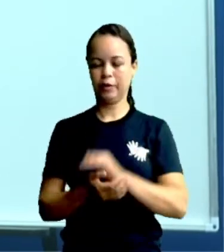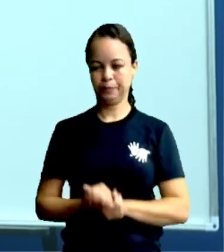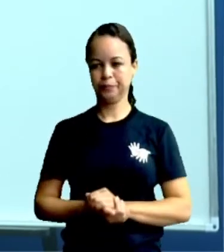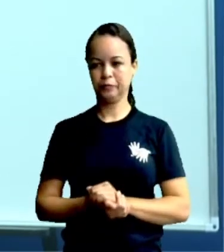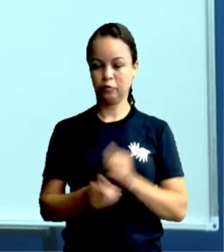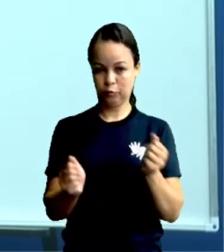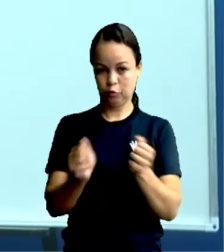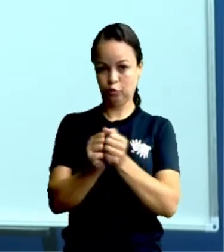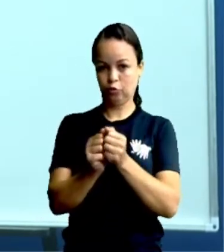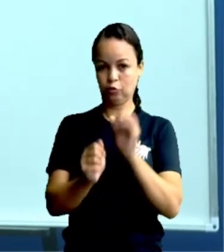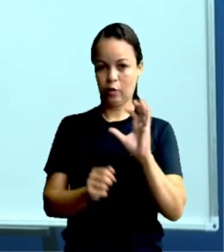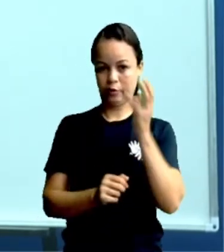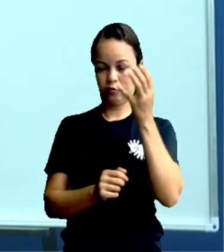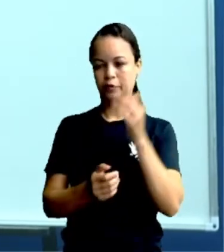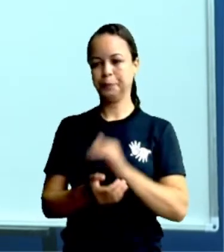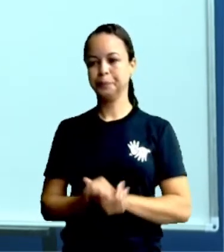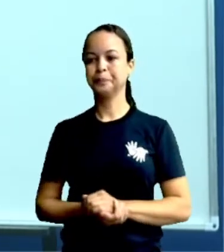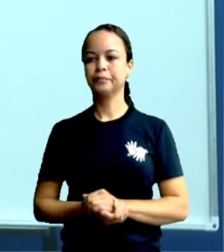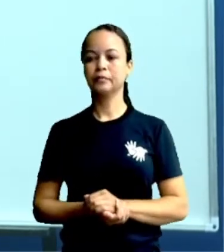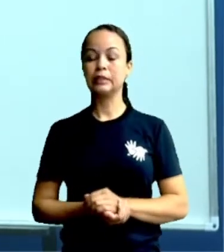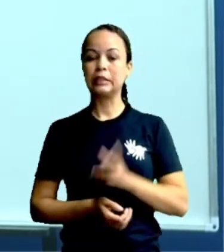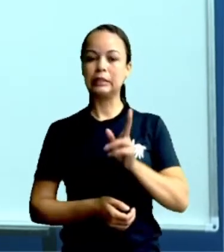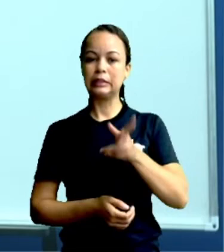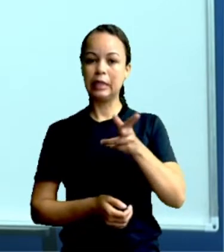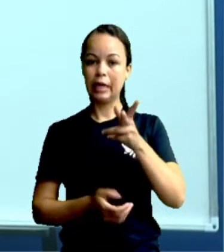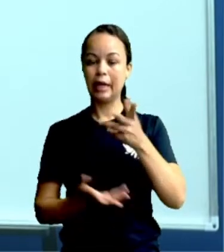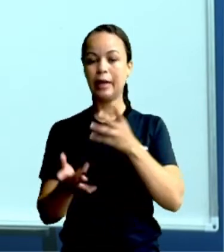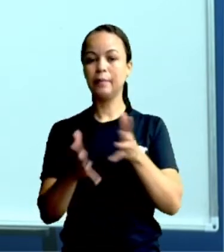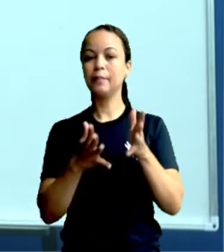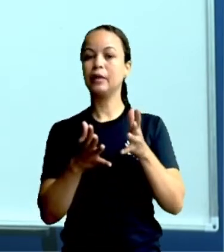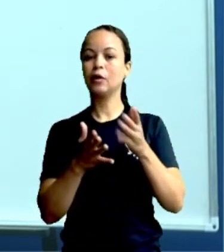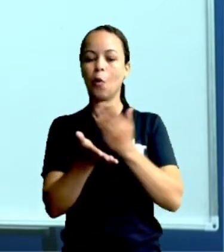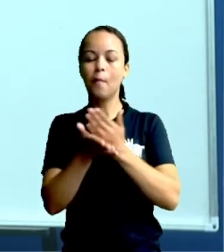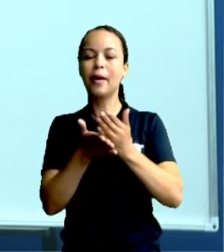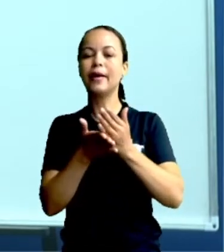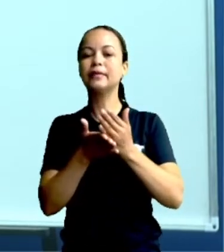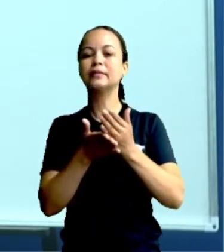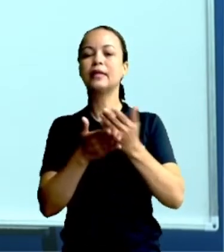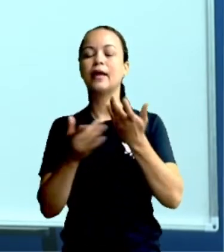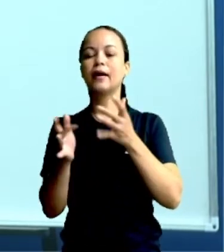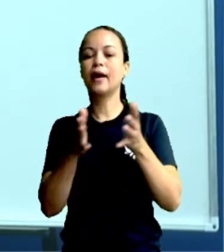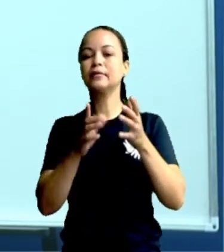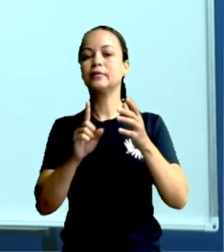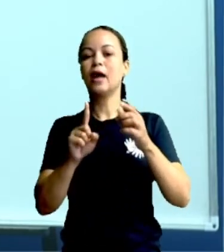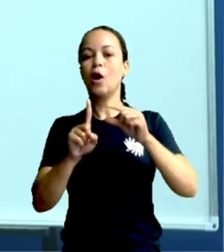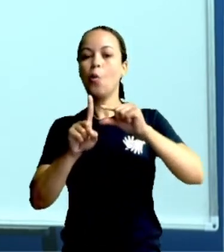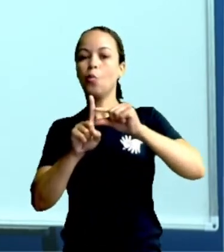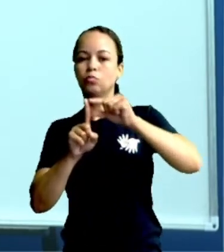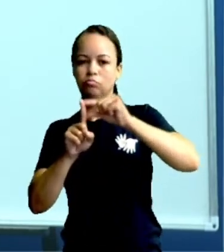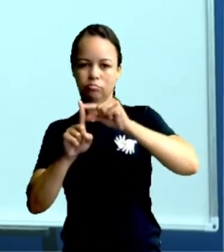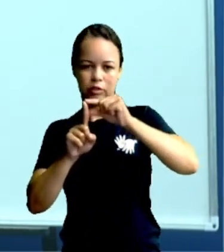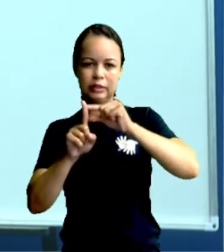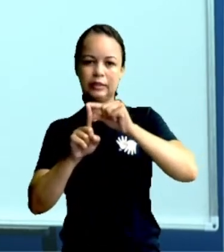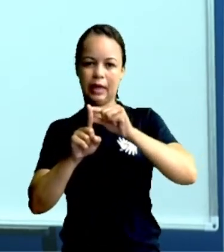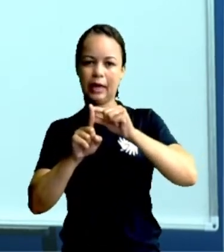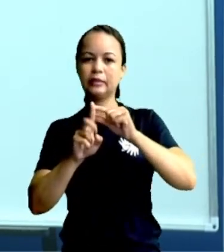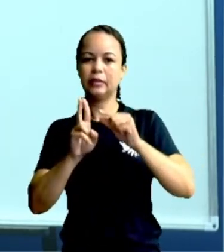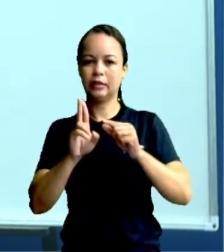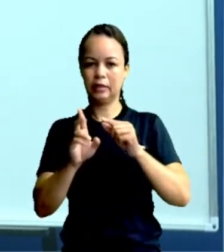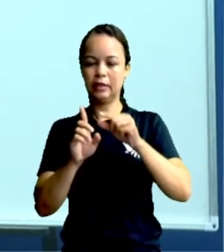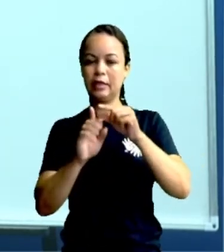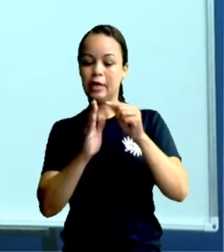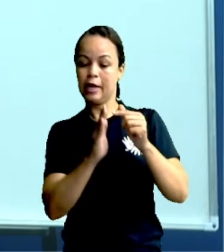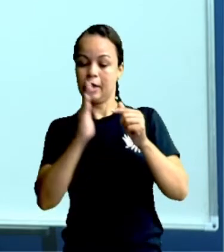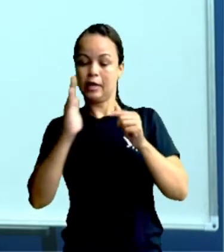resolver juntos, ó. Sempre começo da casa da unidade, que é essa casa aqui, a última.